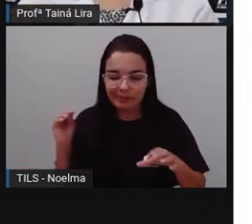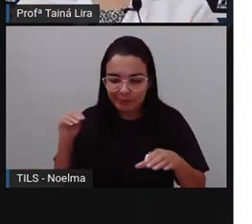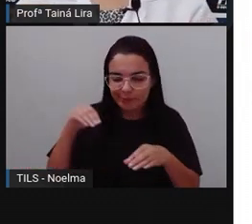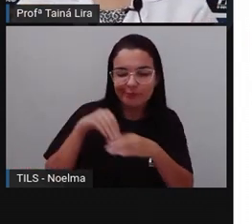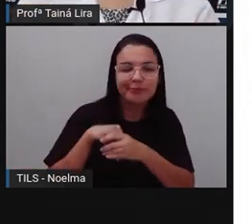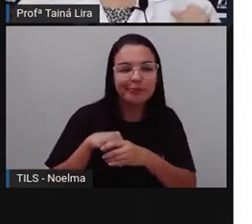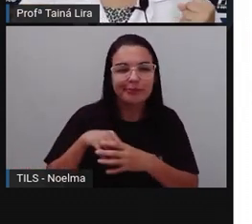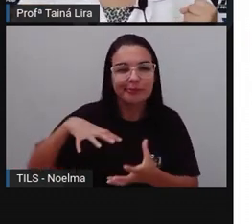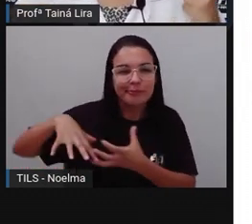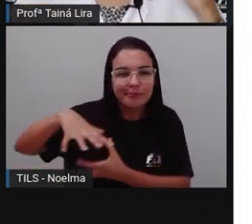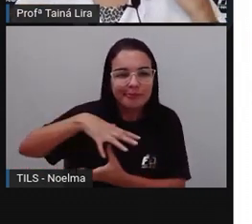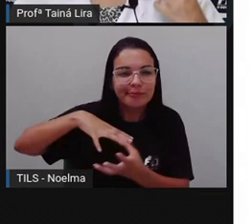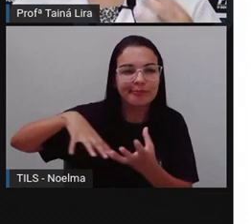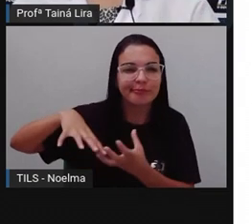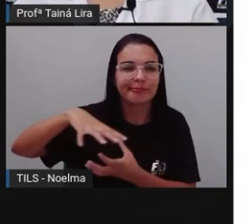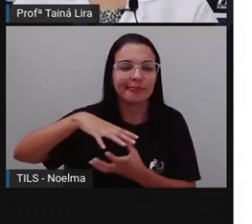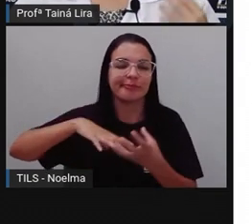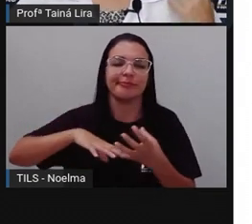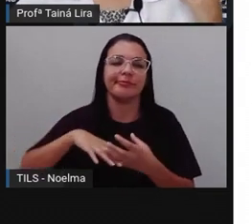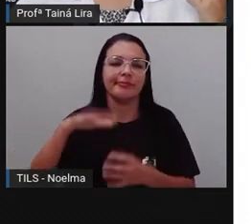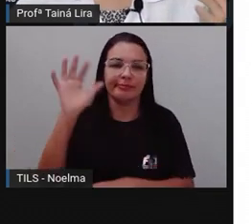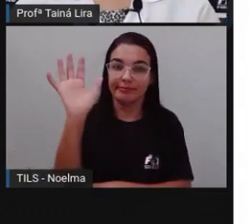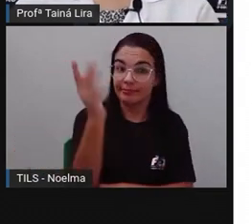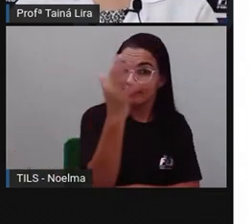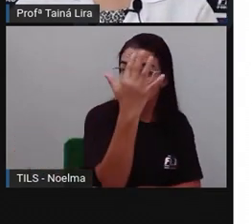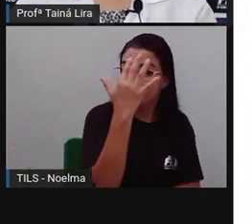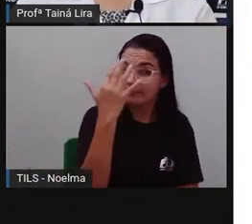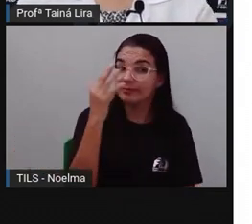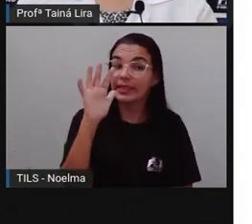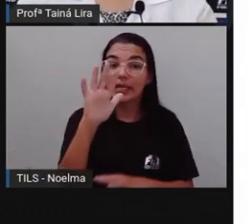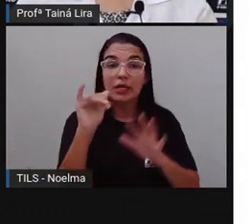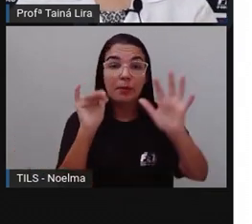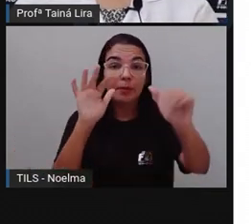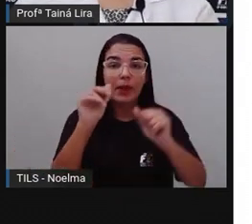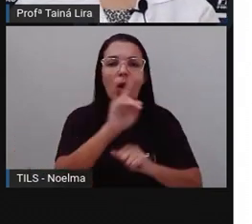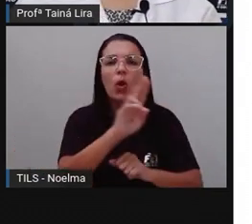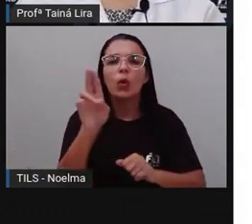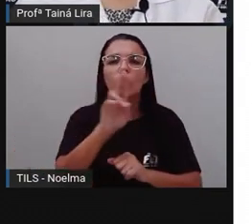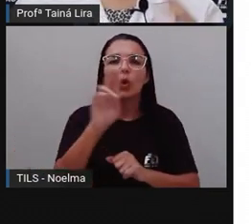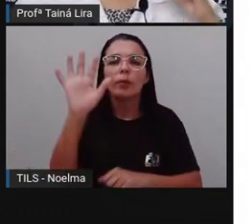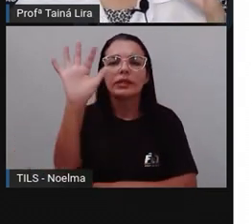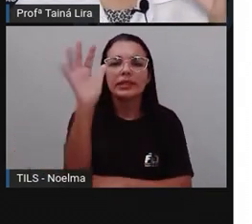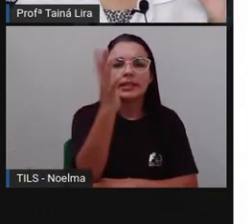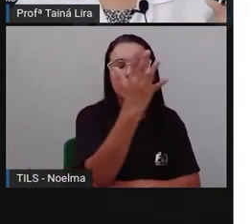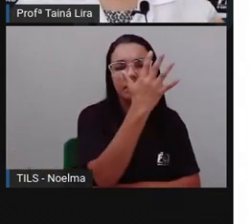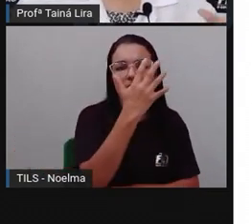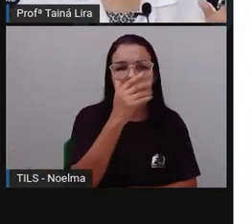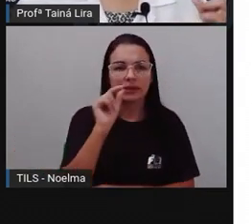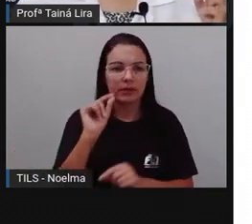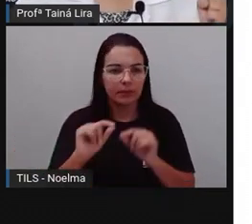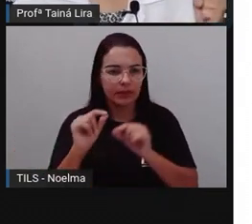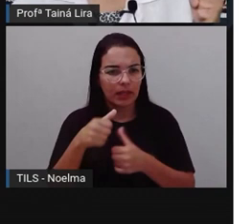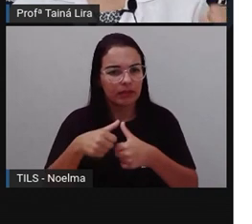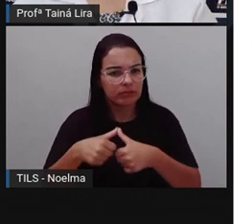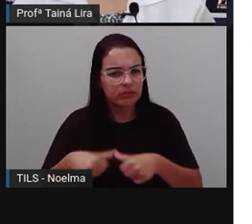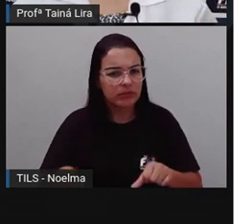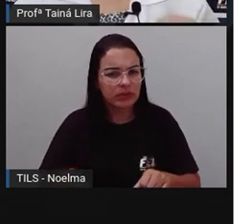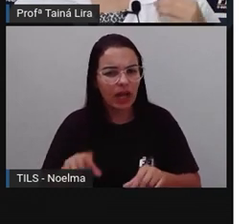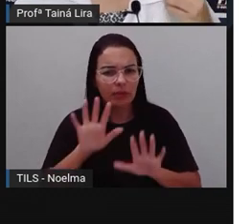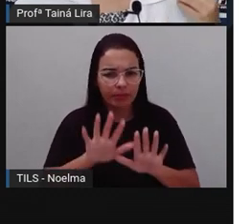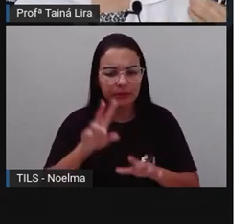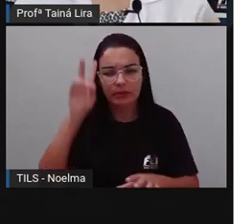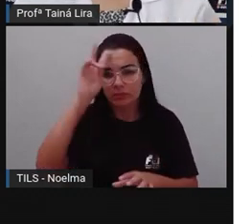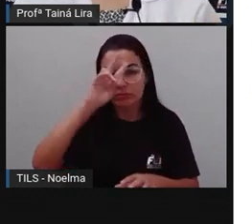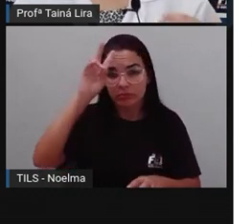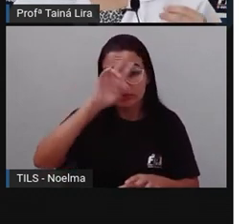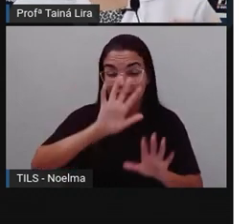certo? Então, a Pró pegou aqui, olha lá, o nome das plantas Que estavam ali, lembram que nós vimos,